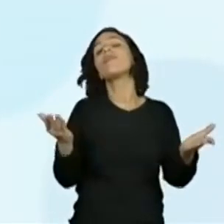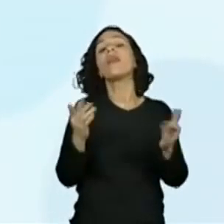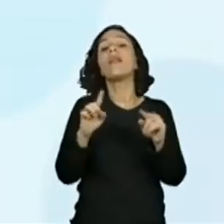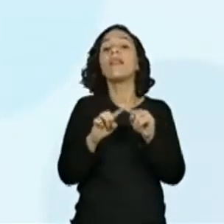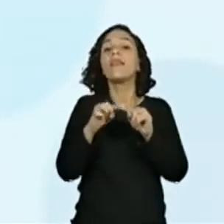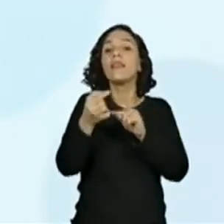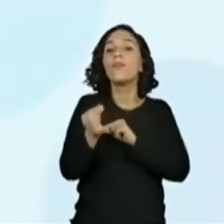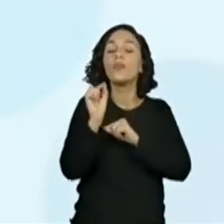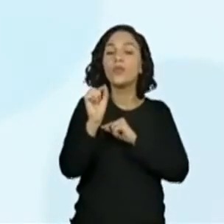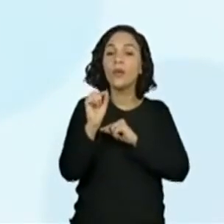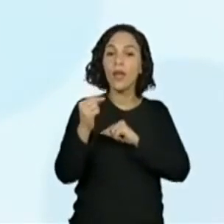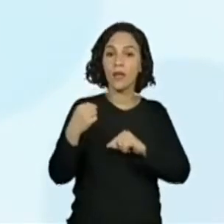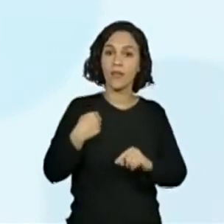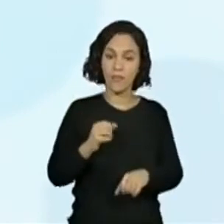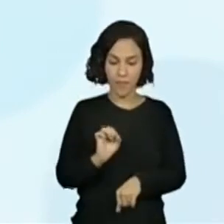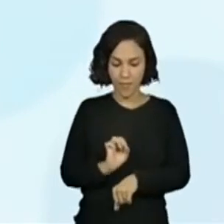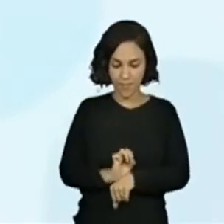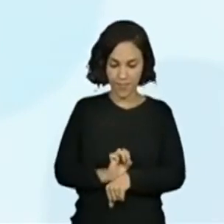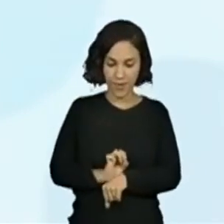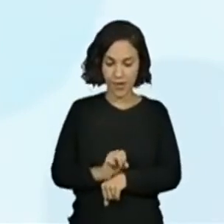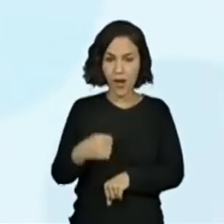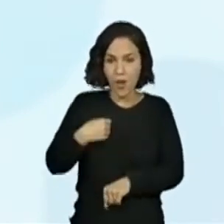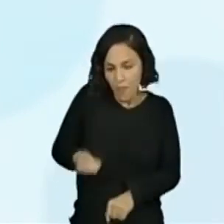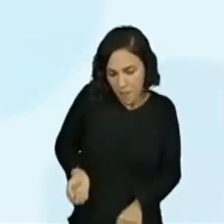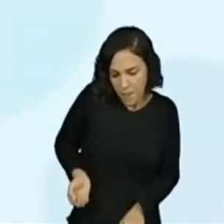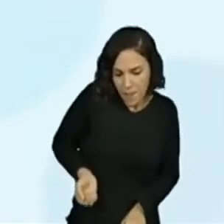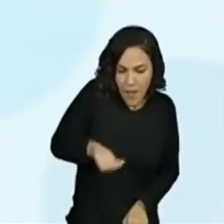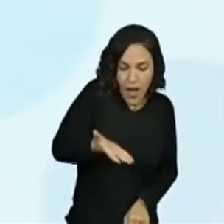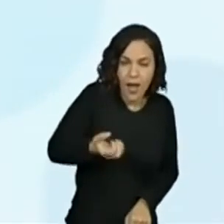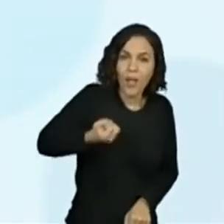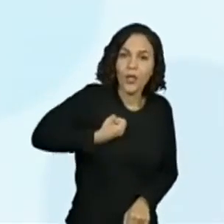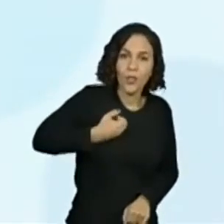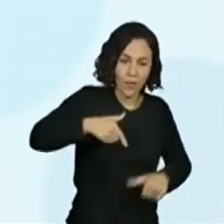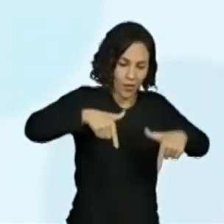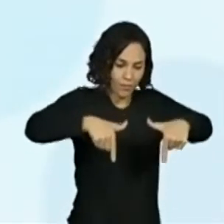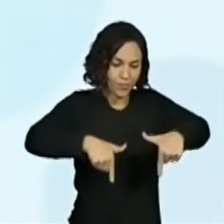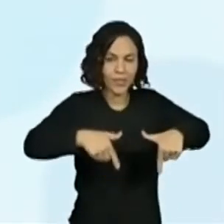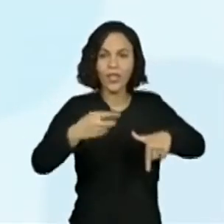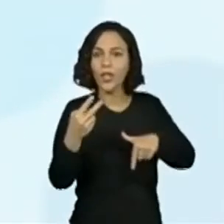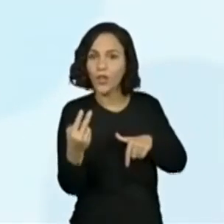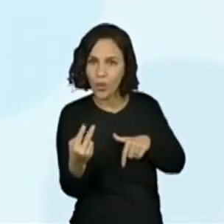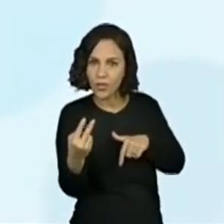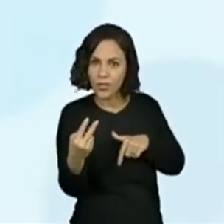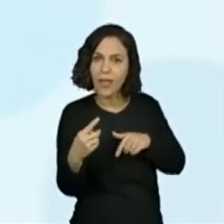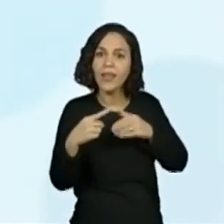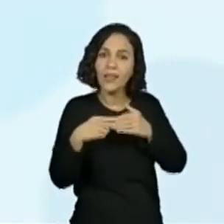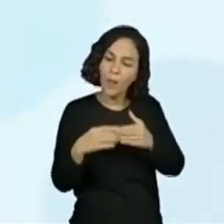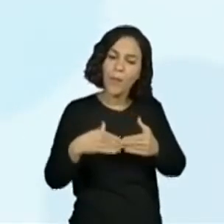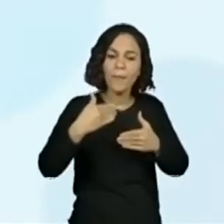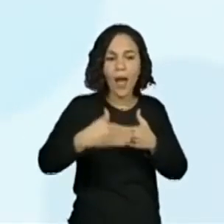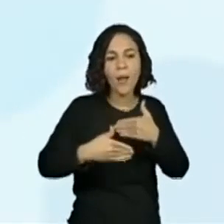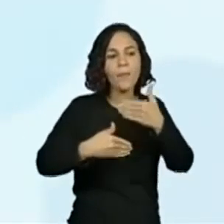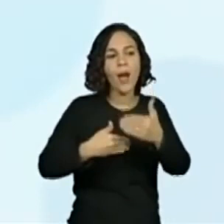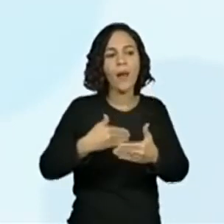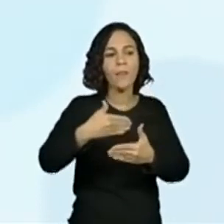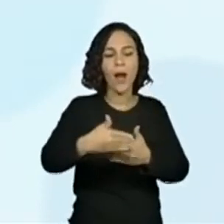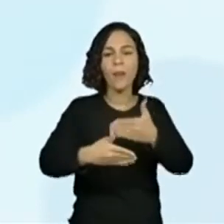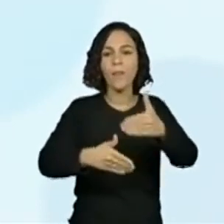número 2. E depois, nas seguintes, até passar por